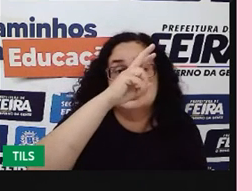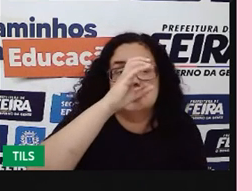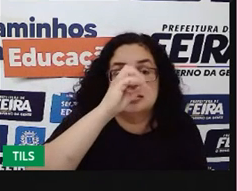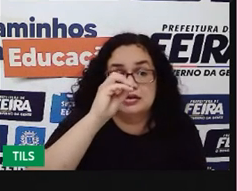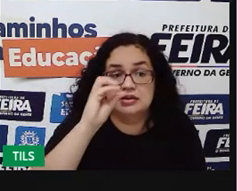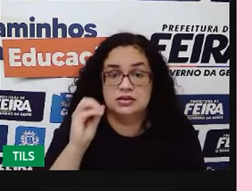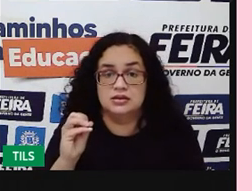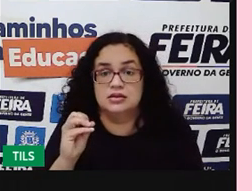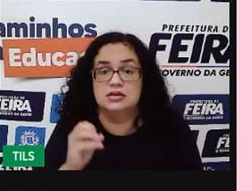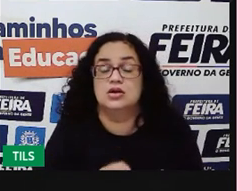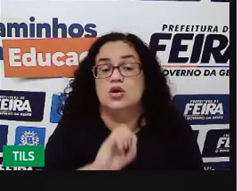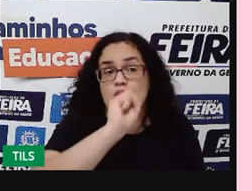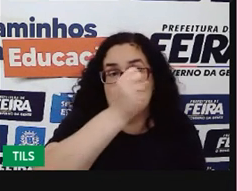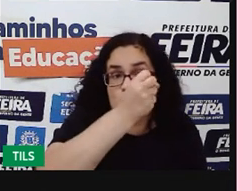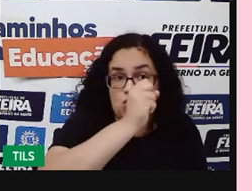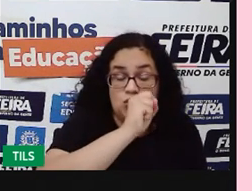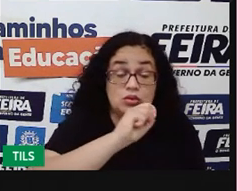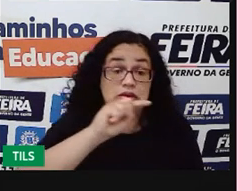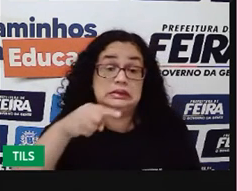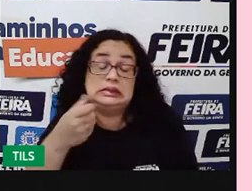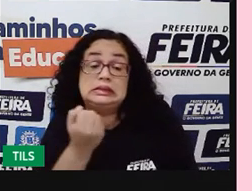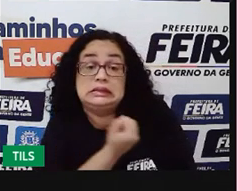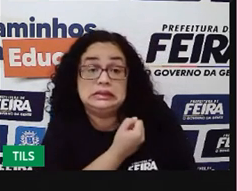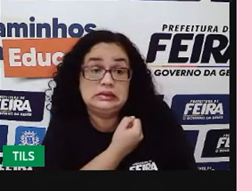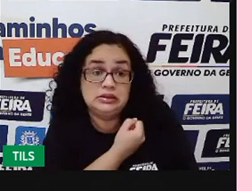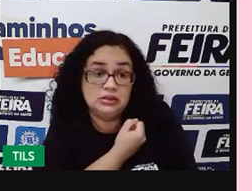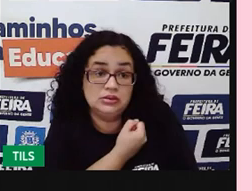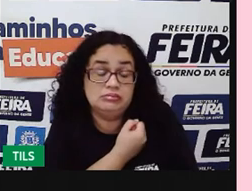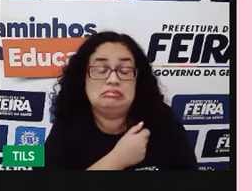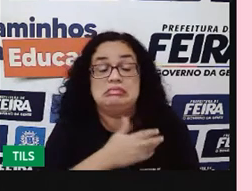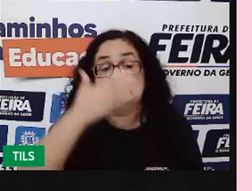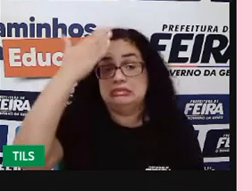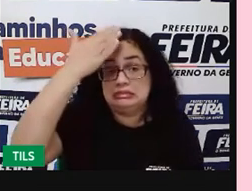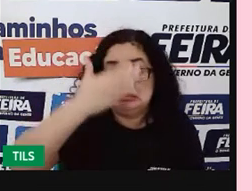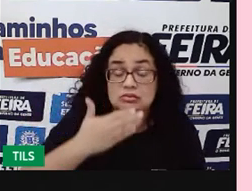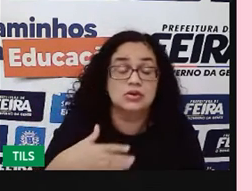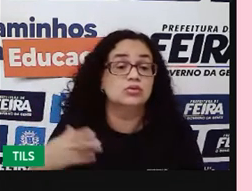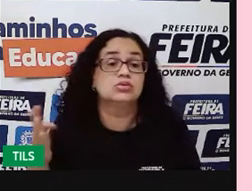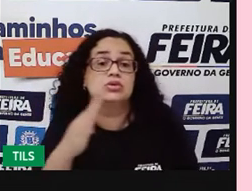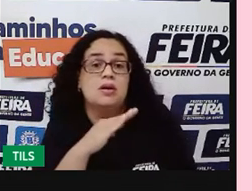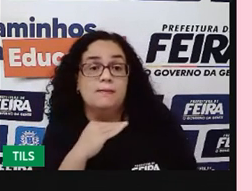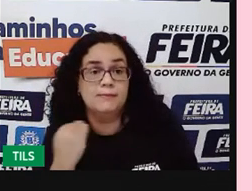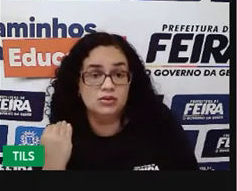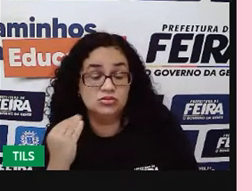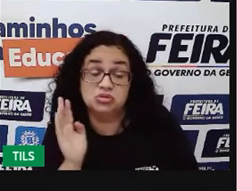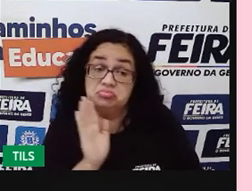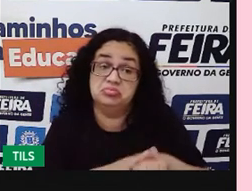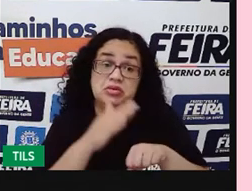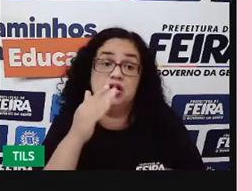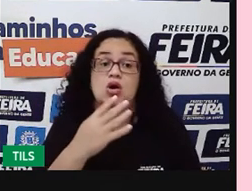casos confirmados. E quantas mortes, professora?